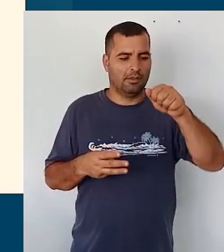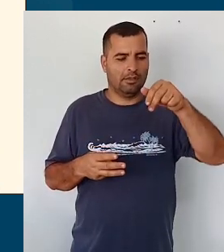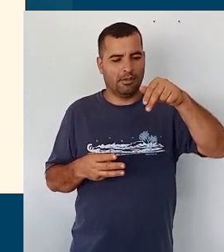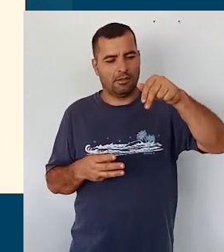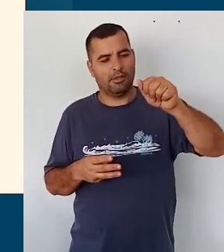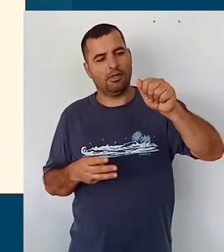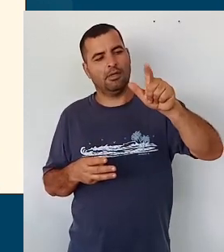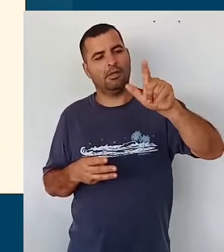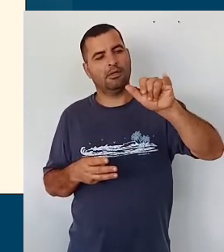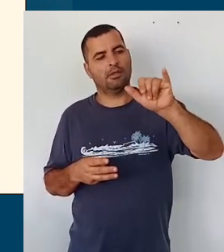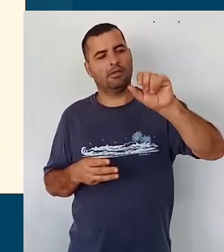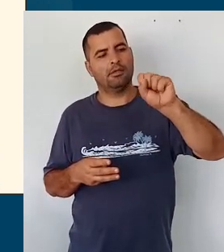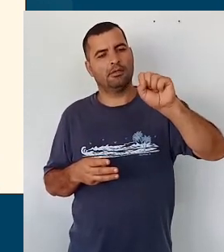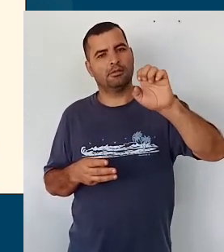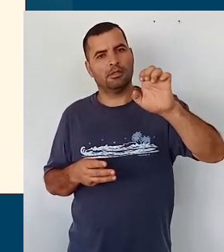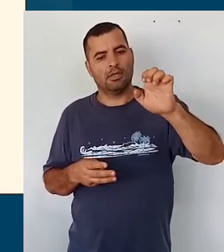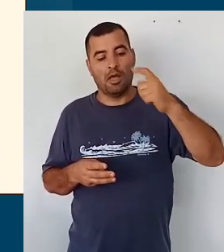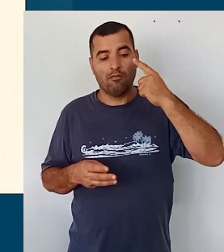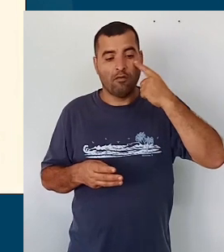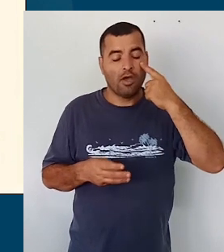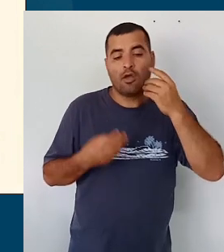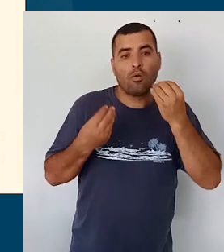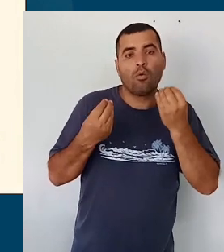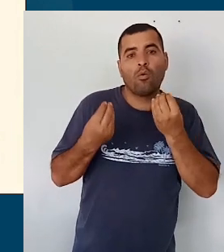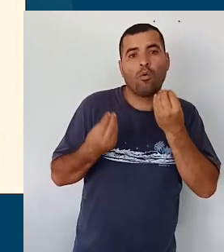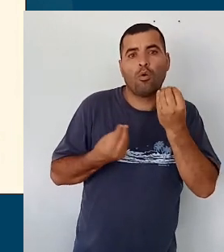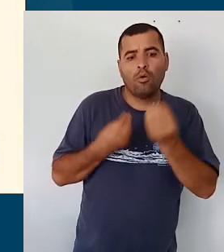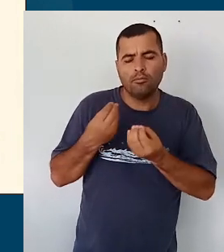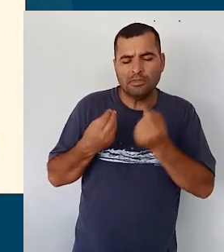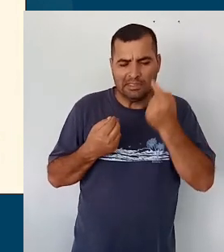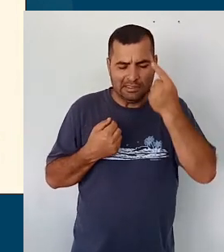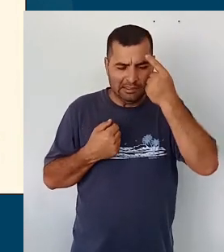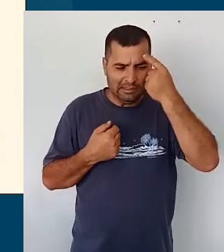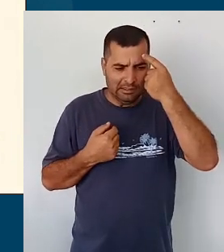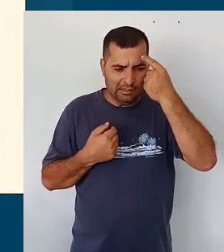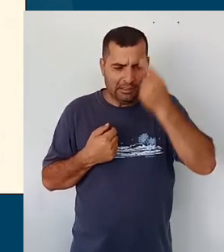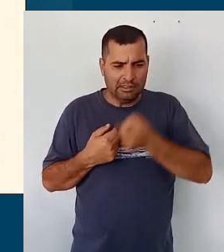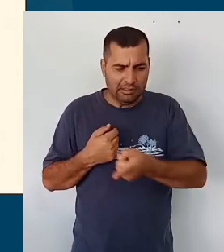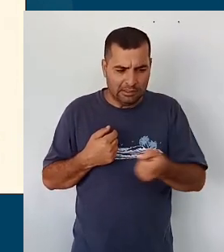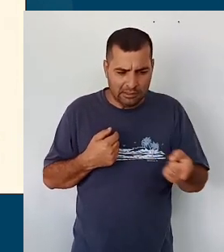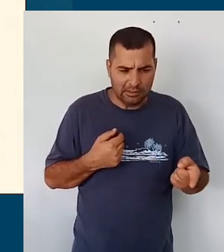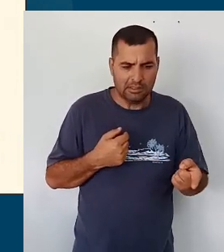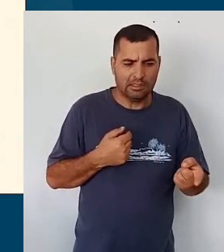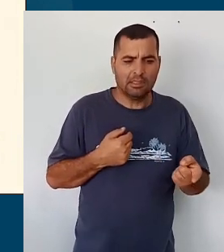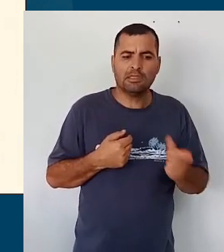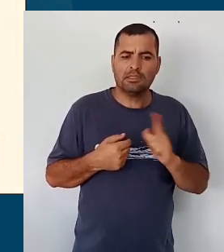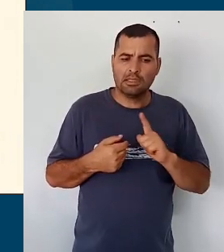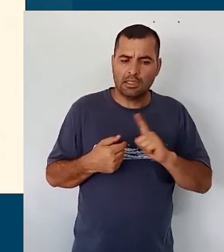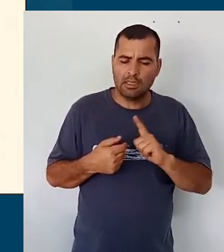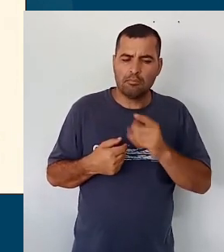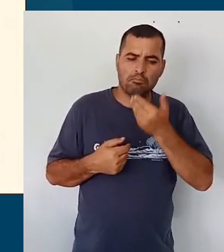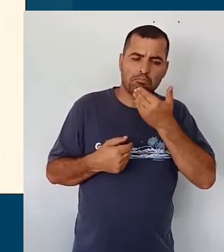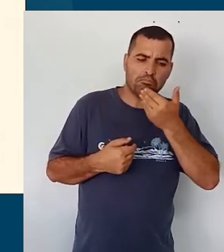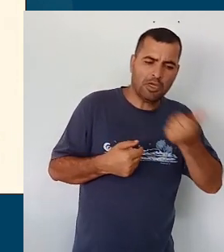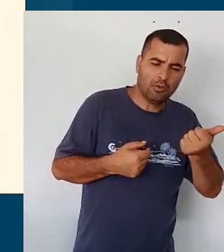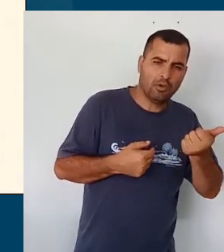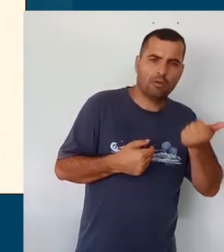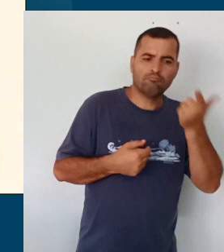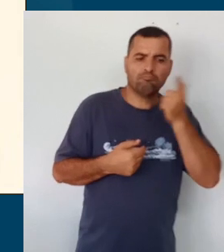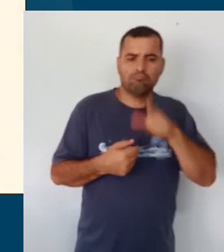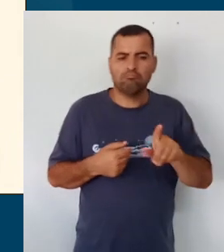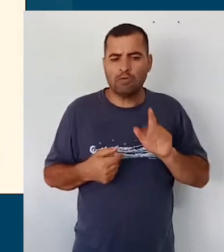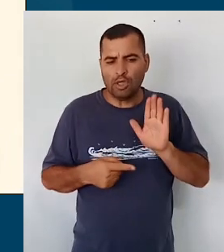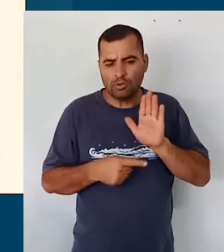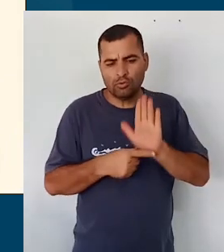aprendendo, então eu, enquanto educador, reflito e decido quais são as melhores estratégias para de fato